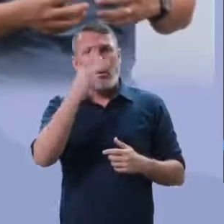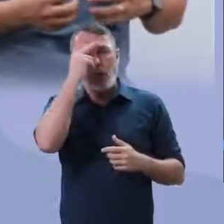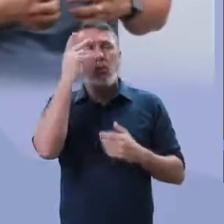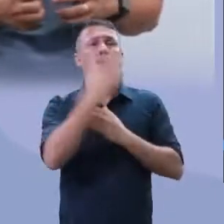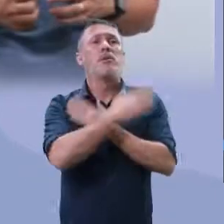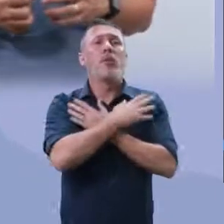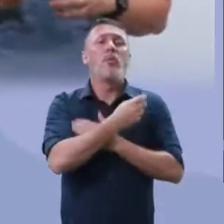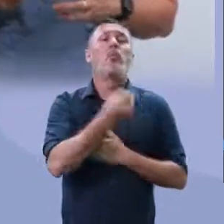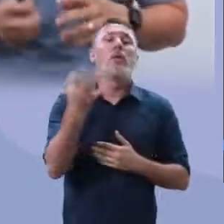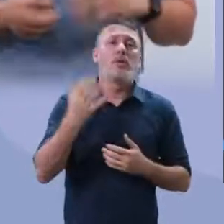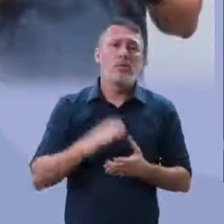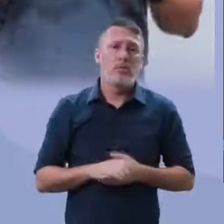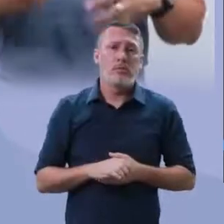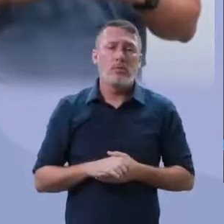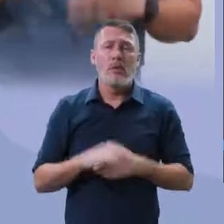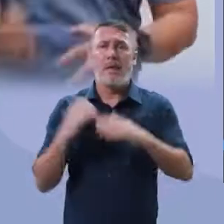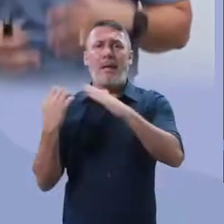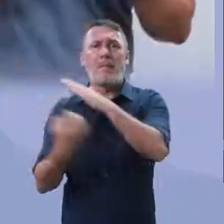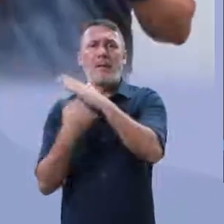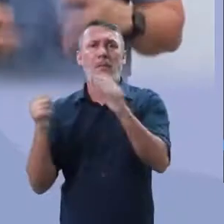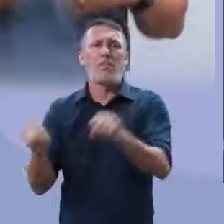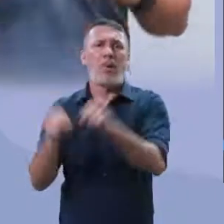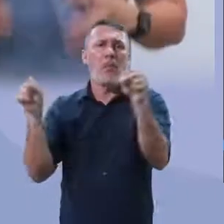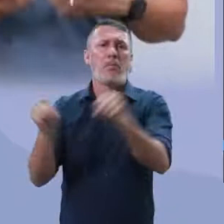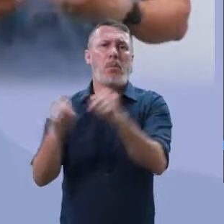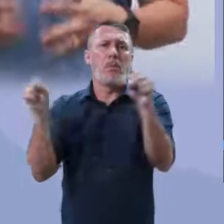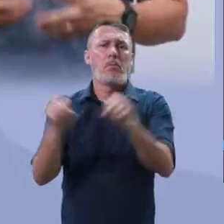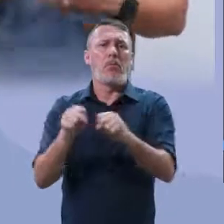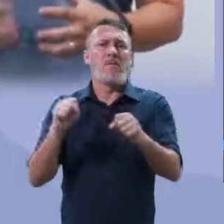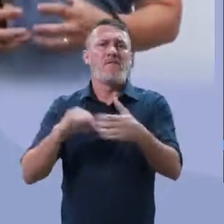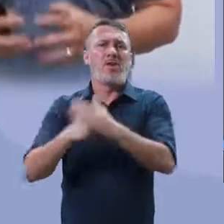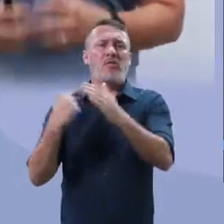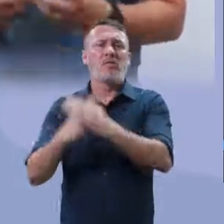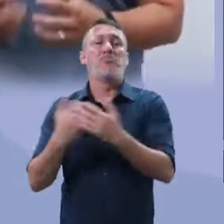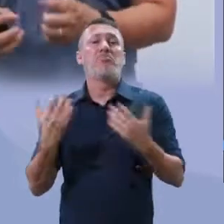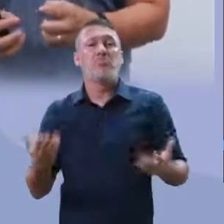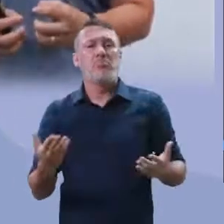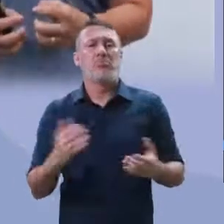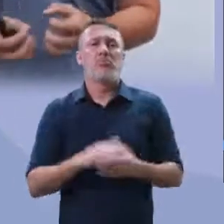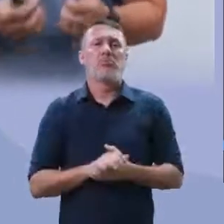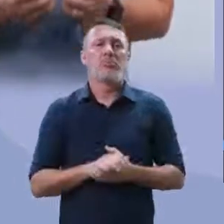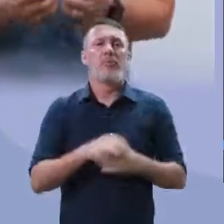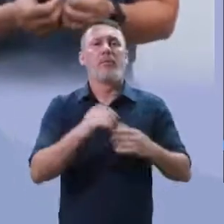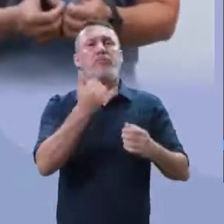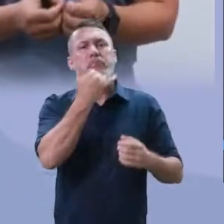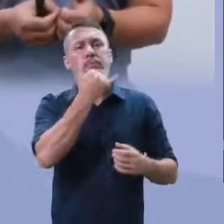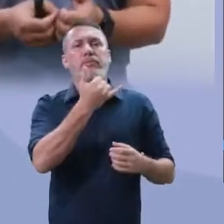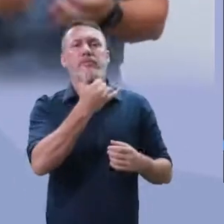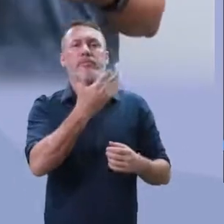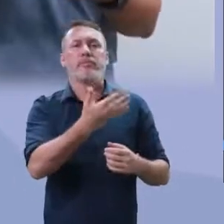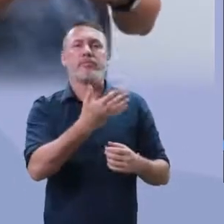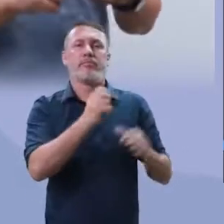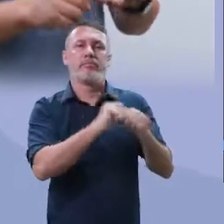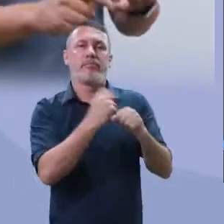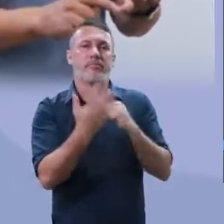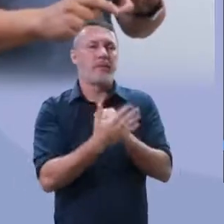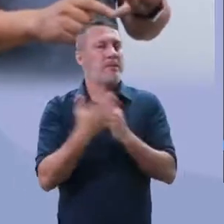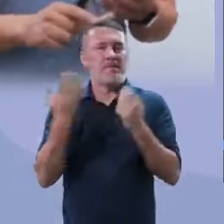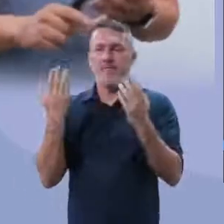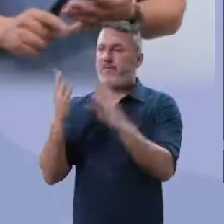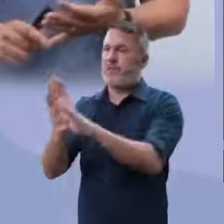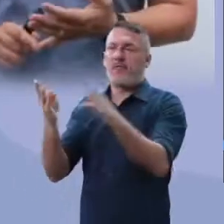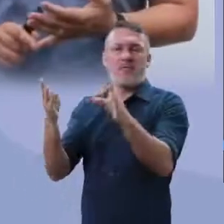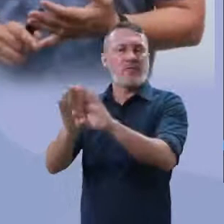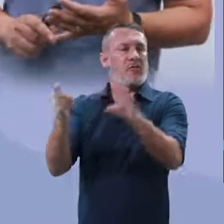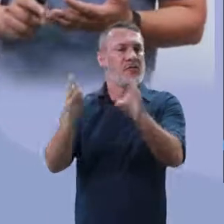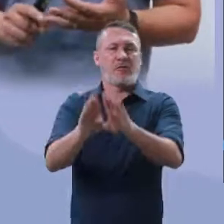Quantas empresas, né, que já estavam tentando ali lutar para a sua sobrevivência econômica, mas, infelizmente, veio a pandemia, hotéis